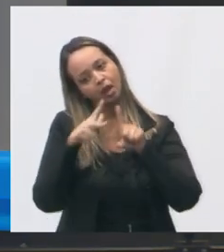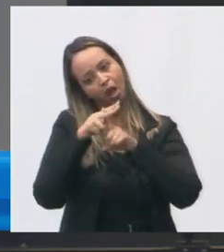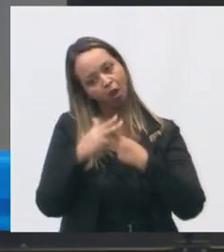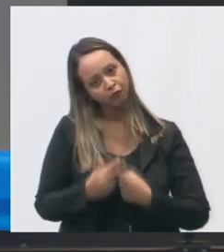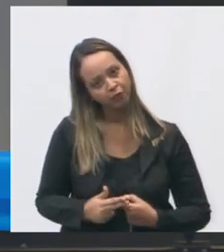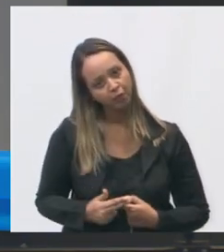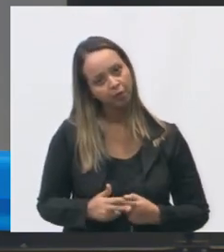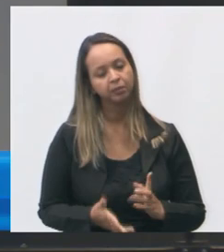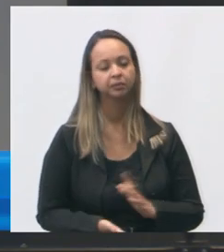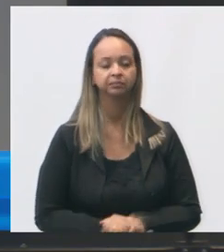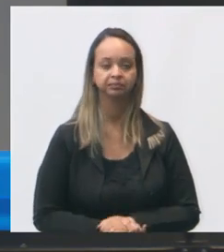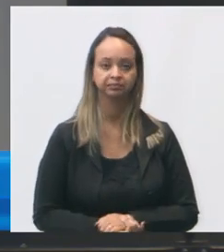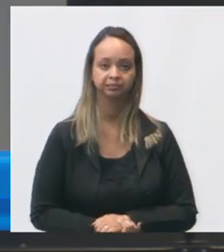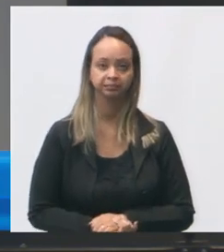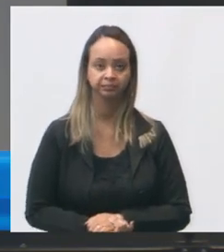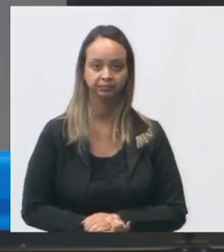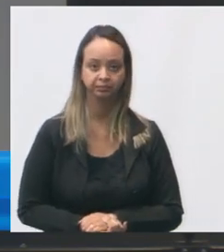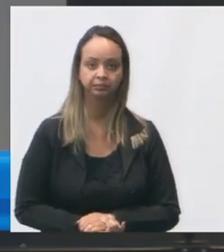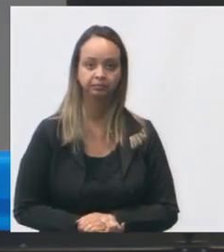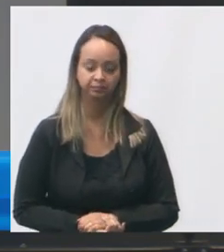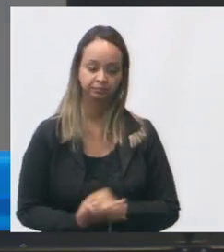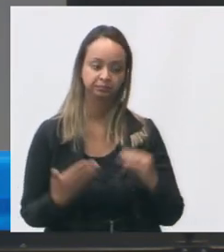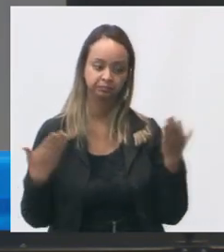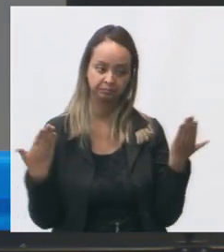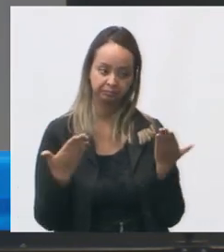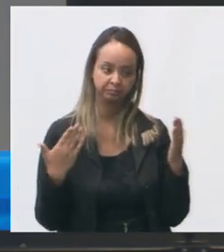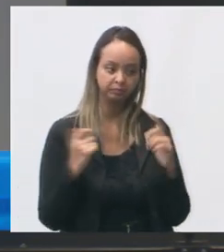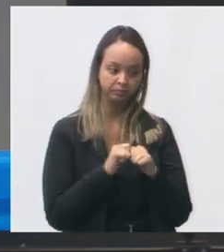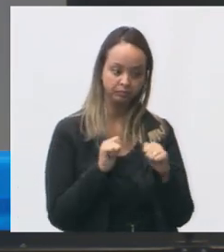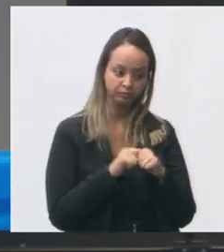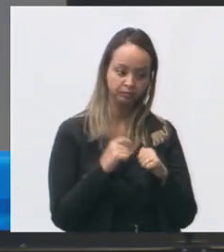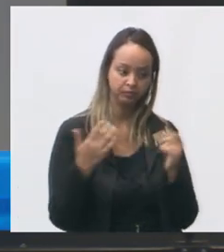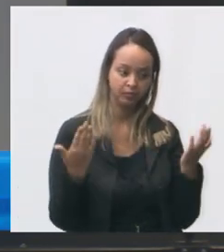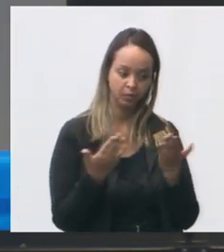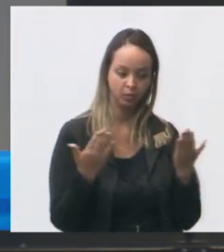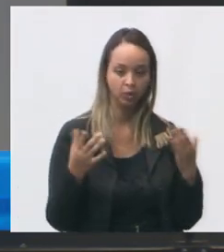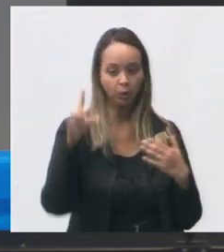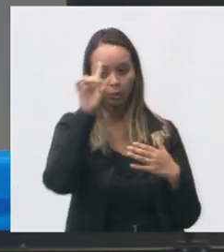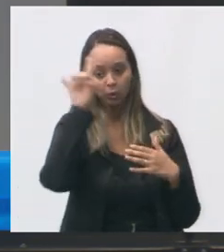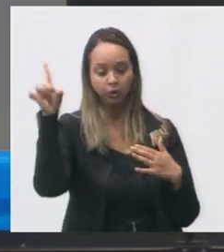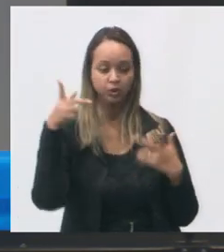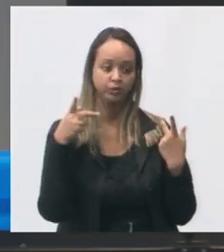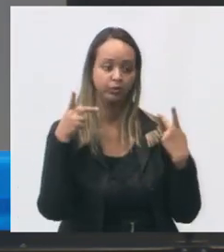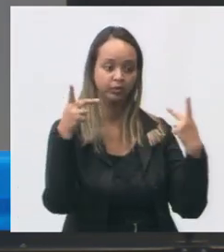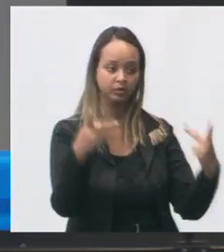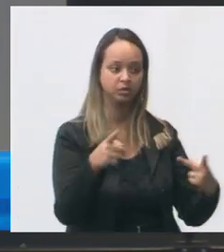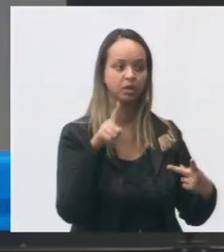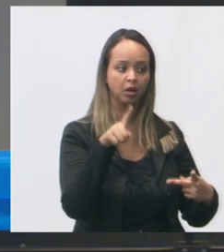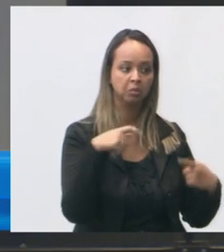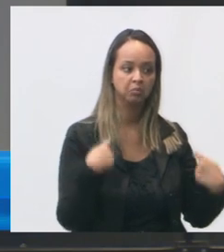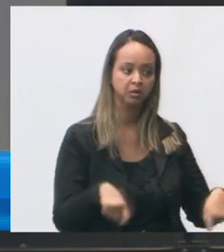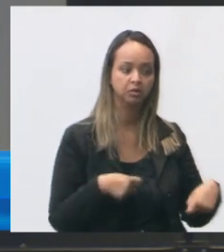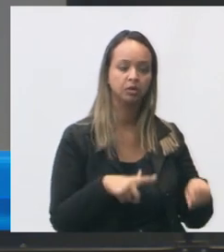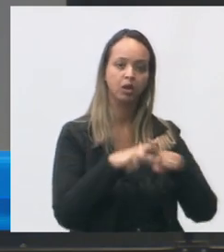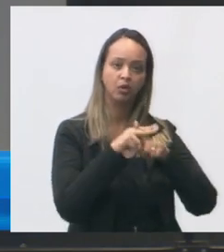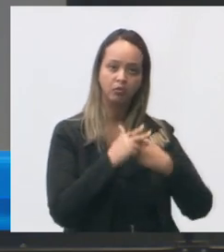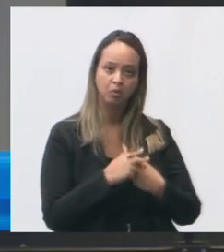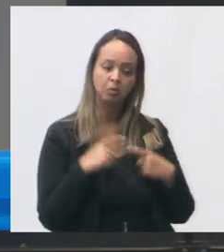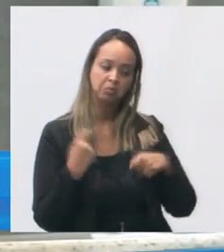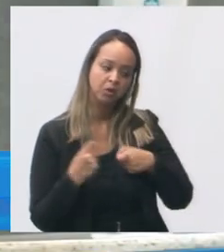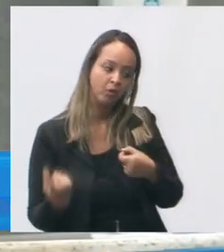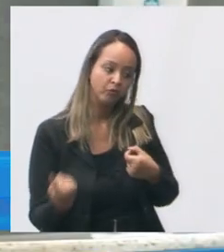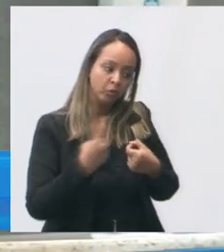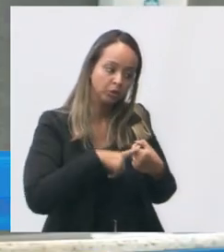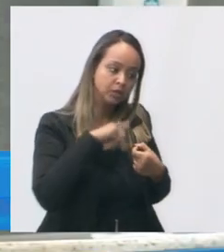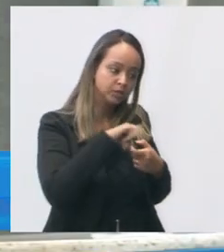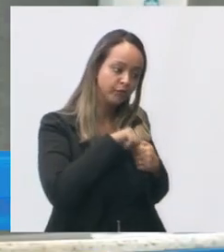então é isso a situação hoje dessa unidade hoje não no dia da visita era de reforma então a precisa retornar para ver se